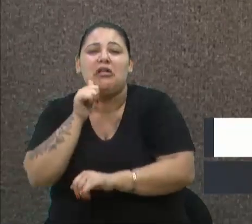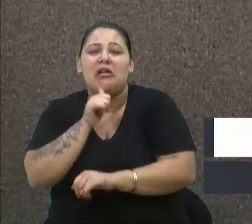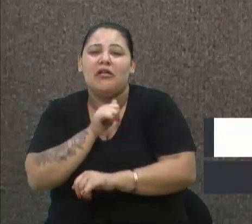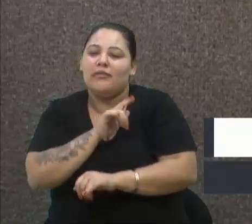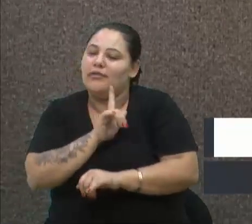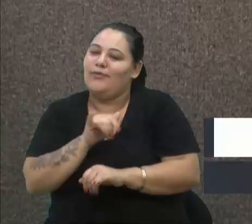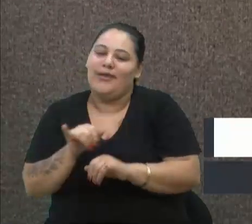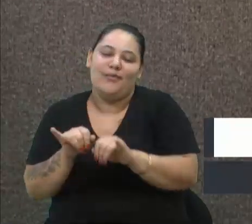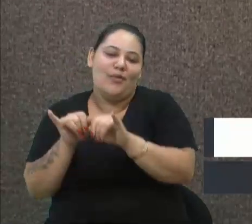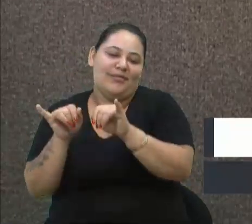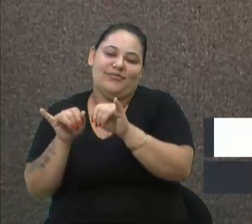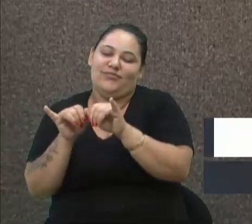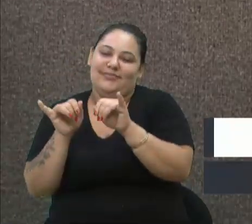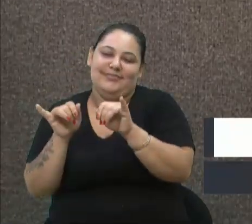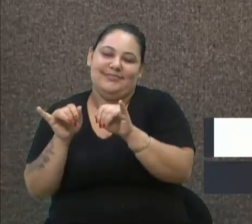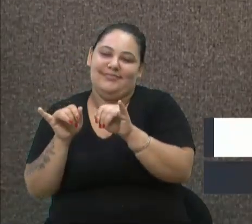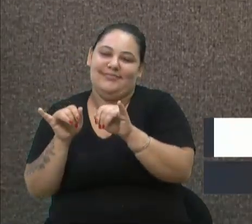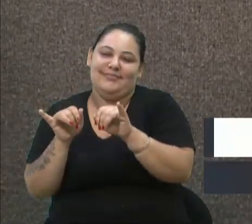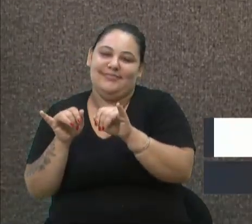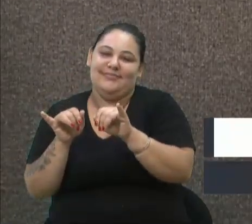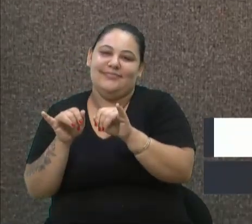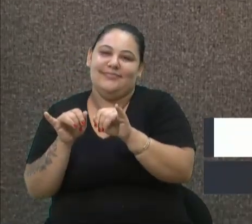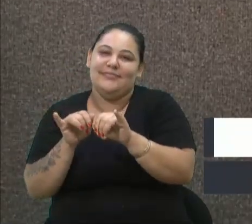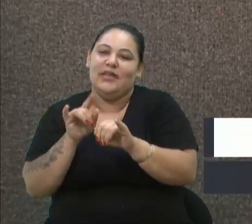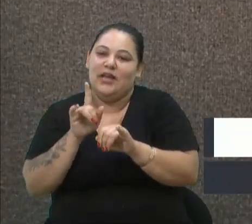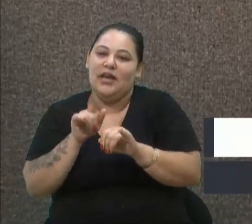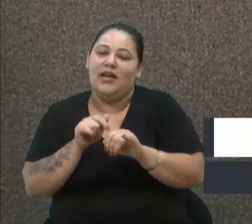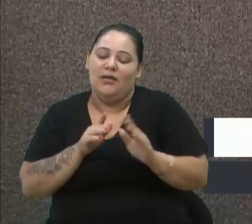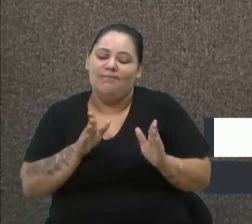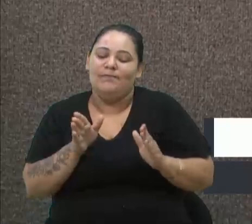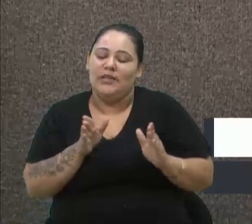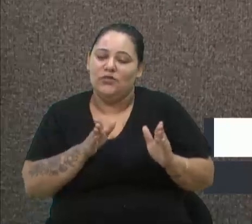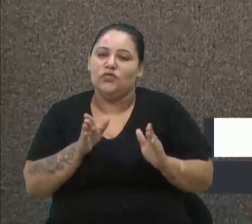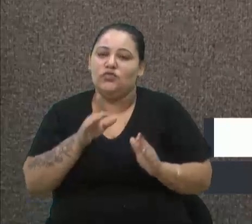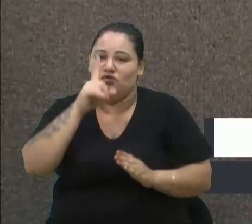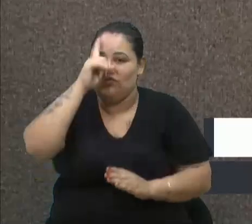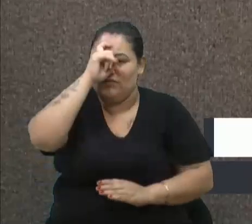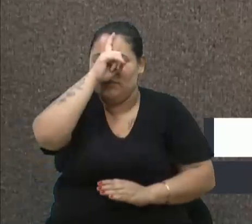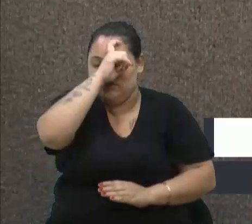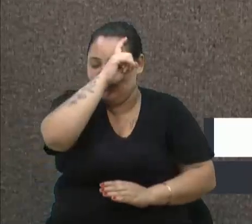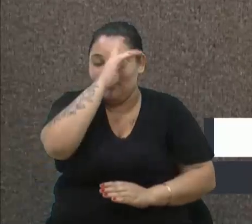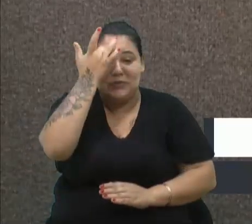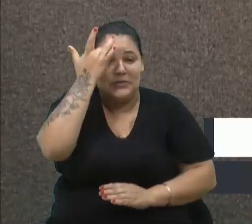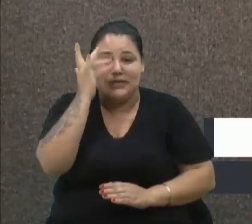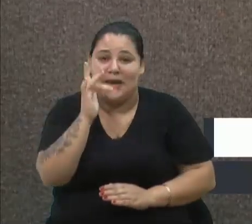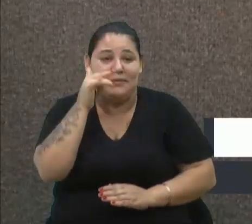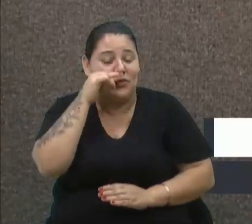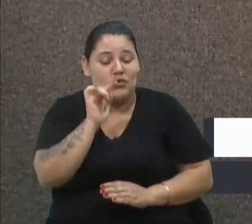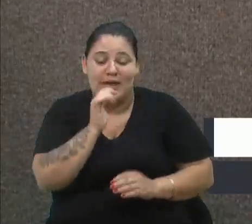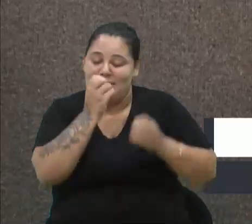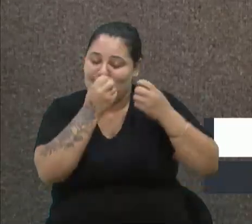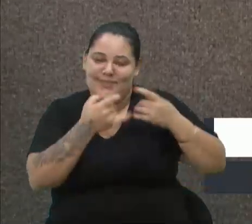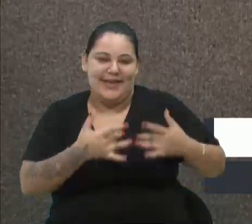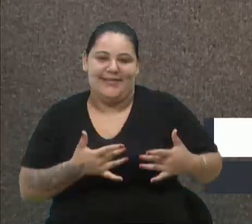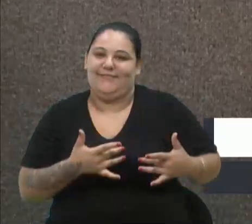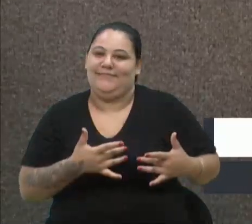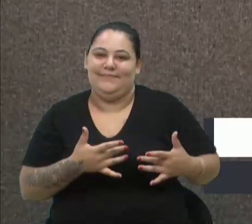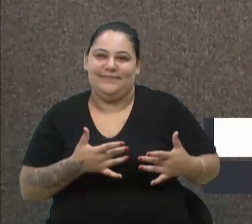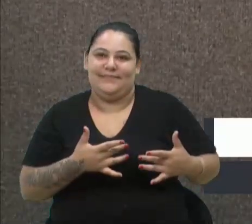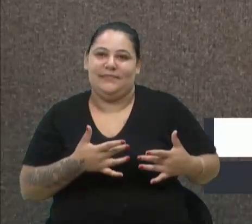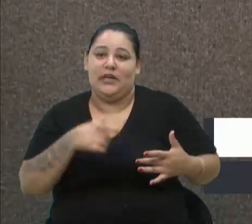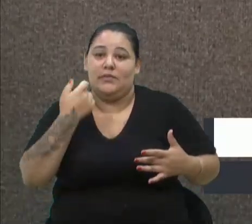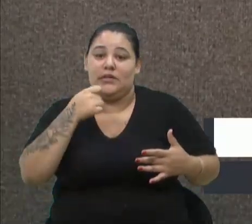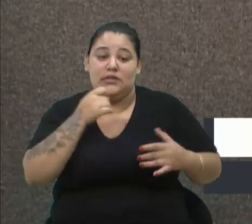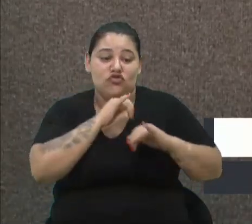é frescura. É um momento que a gente não sabe explicar. Então, é preciso divulgar, é preciso